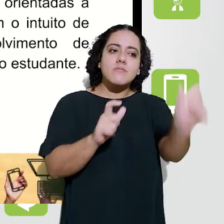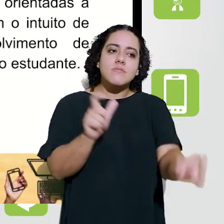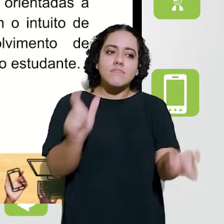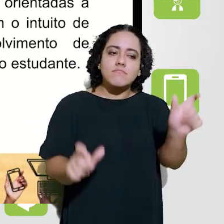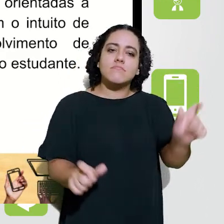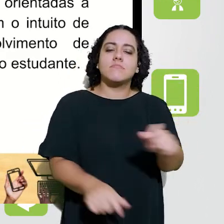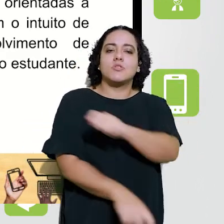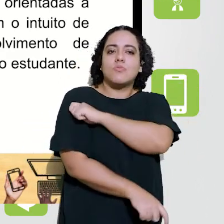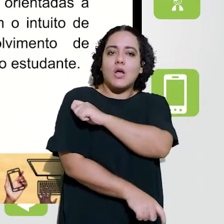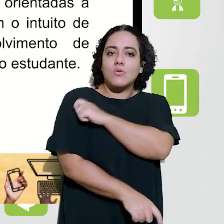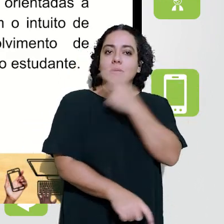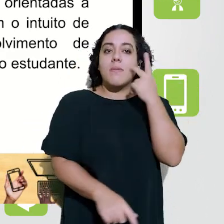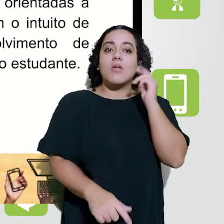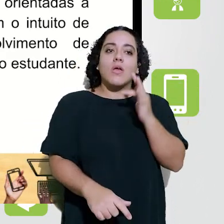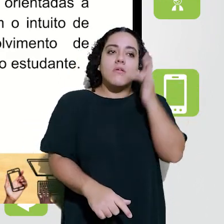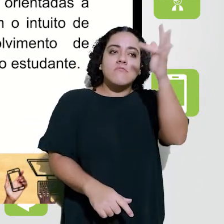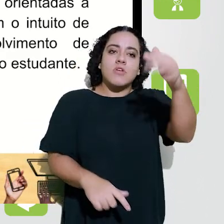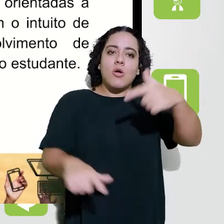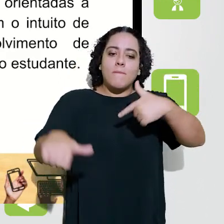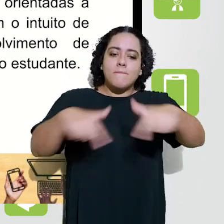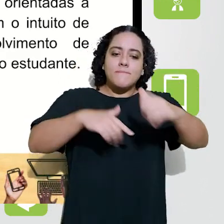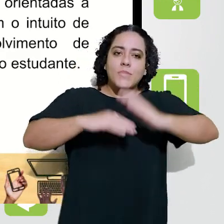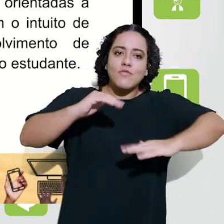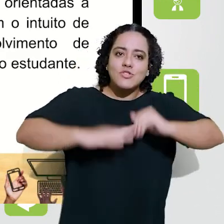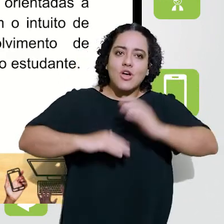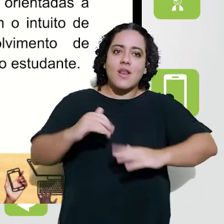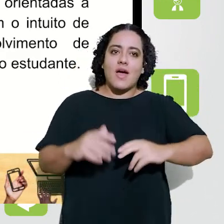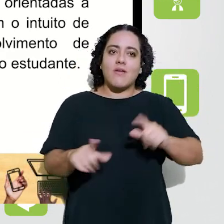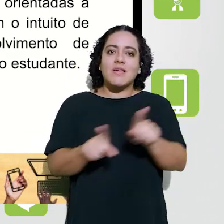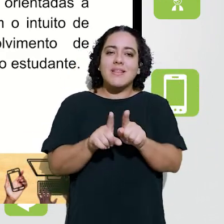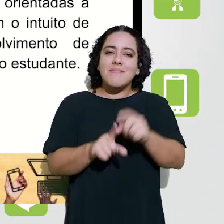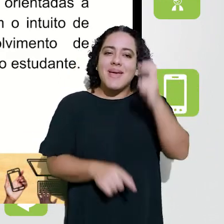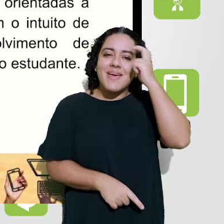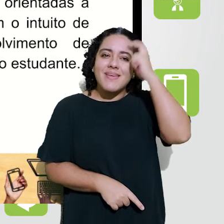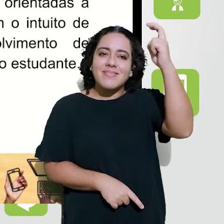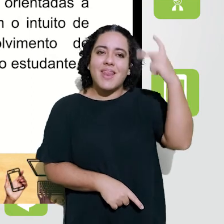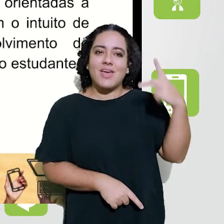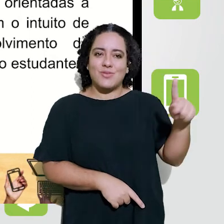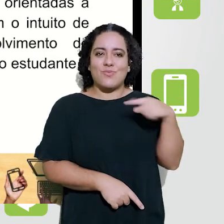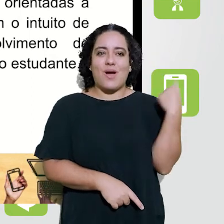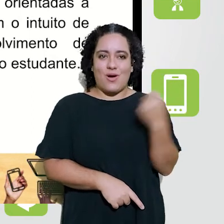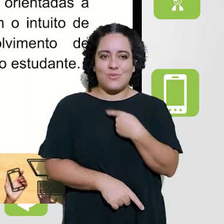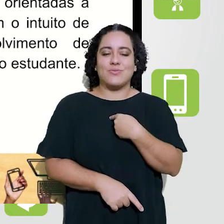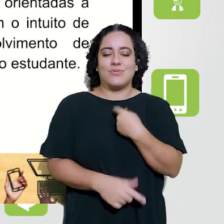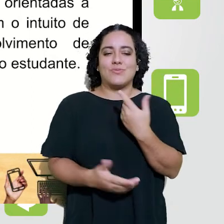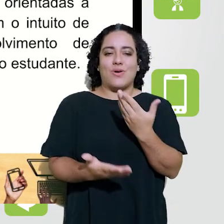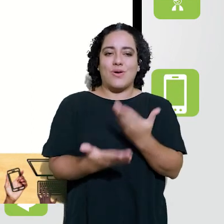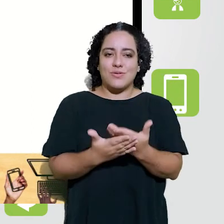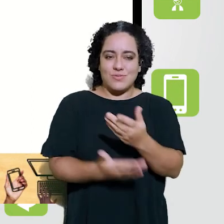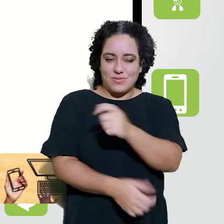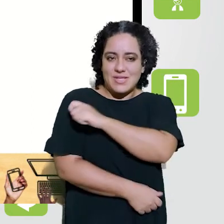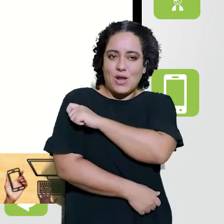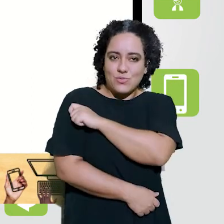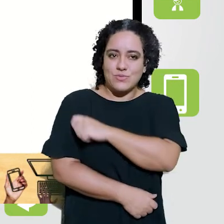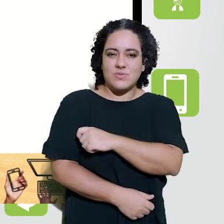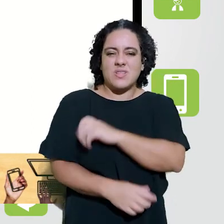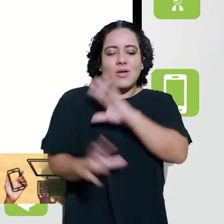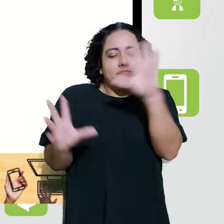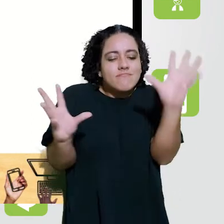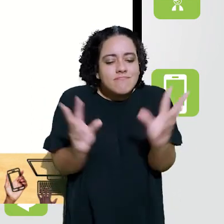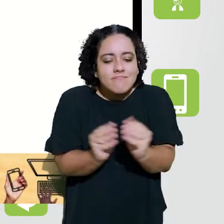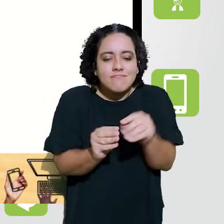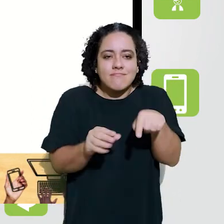competências úteis e necessárias à realização profissional e pessoal do nosso estudante, né?